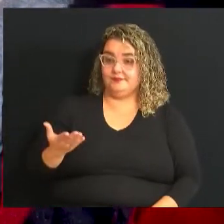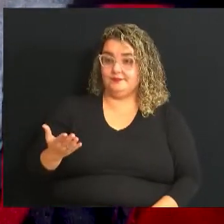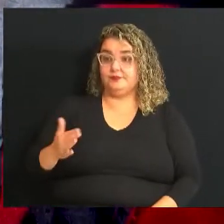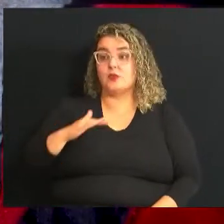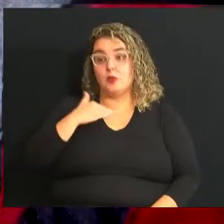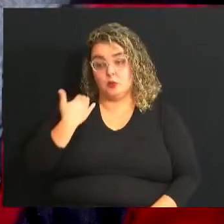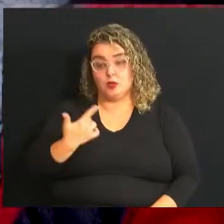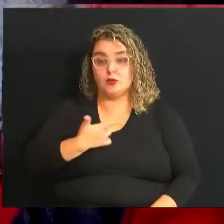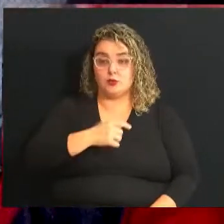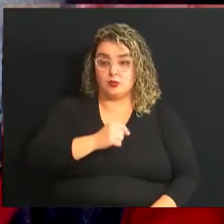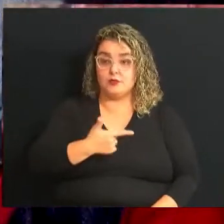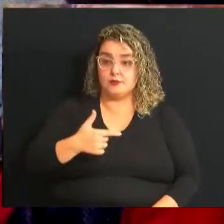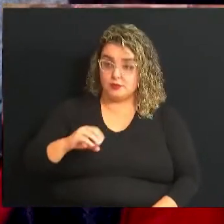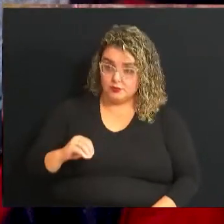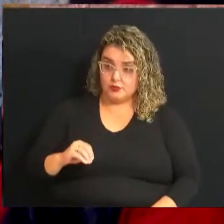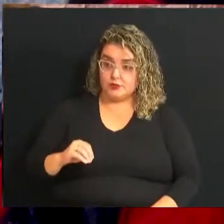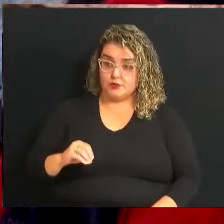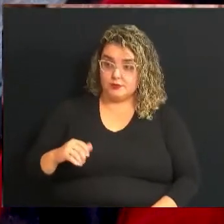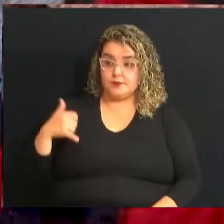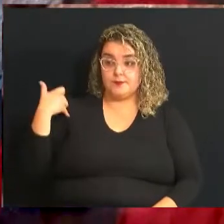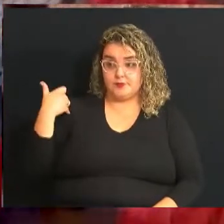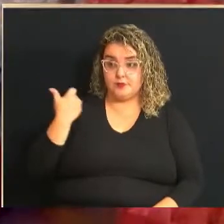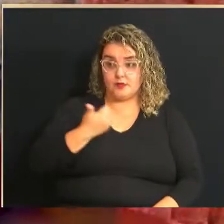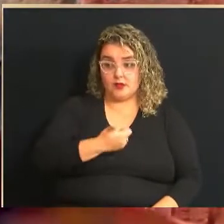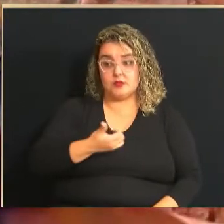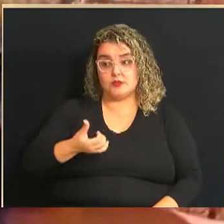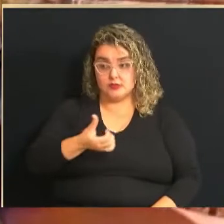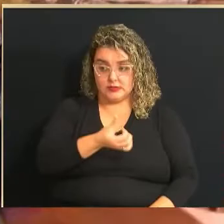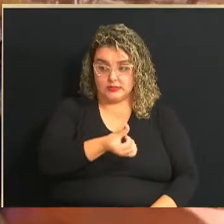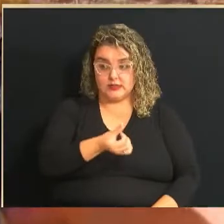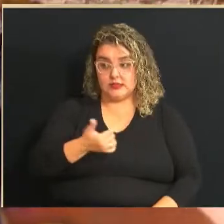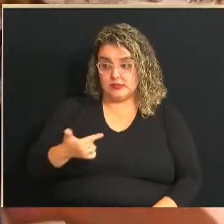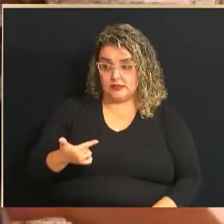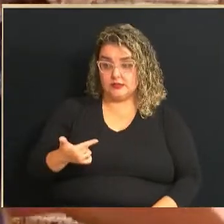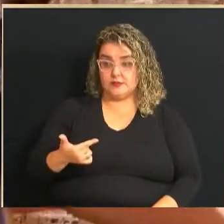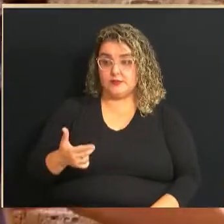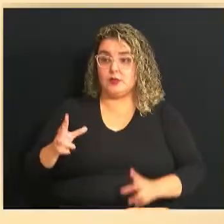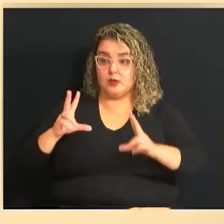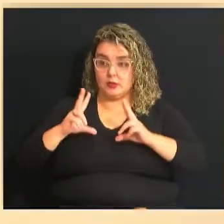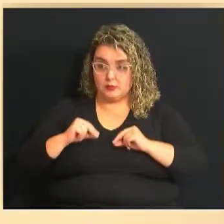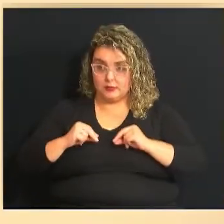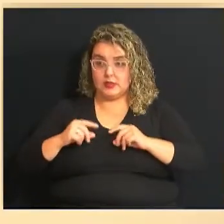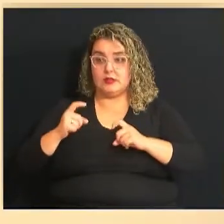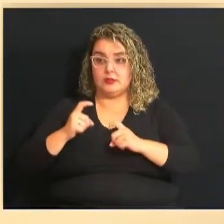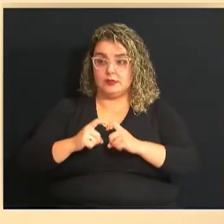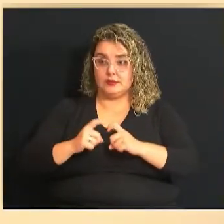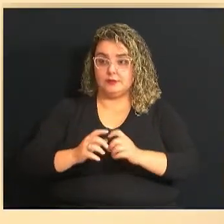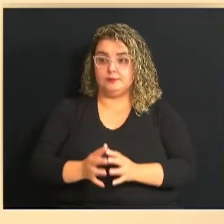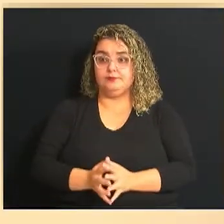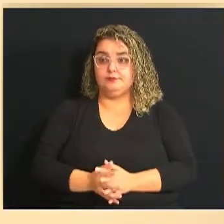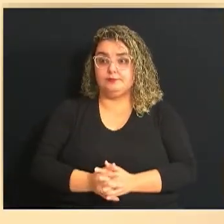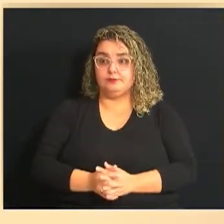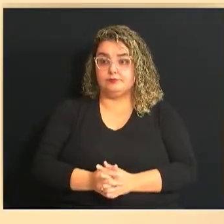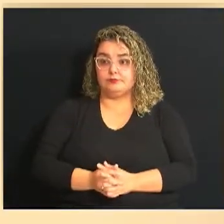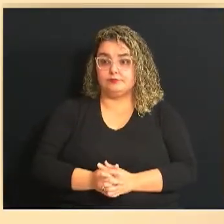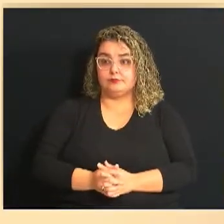adolescentes. Faleceu em 2020, aos 62 anos. Mérito médico.